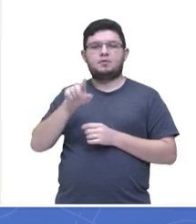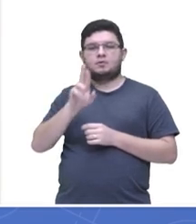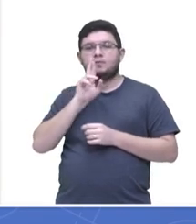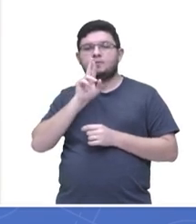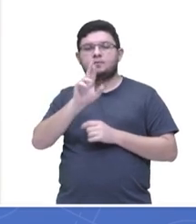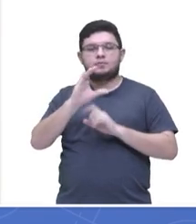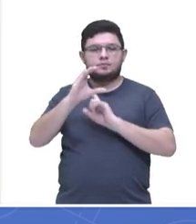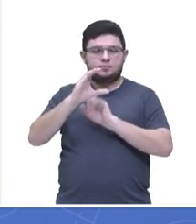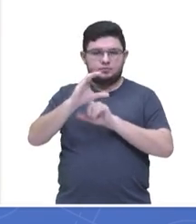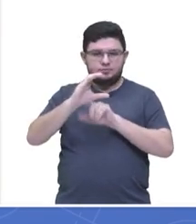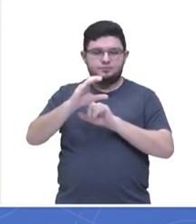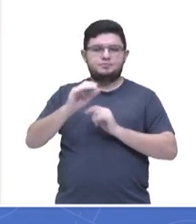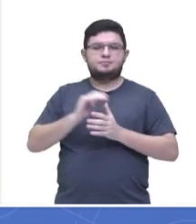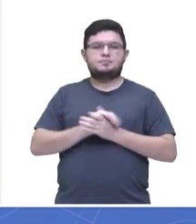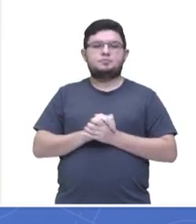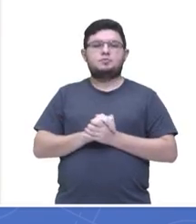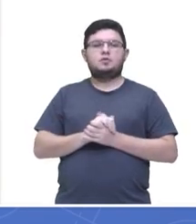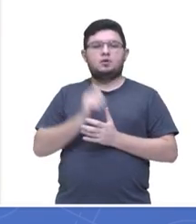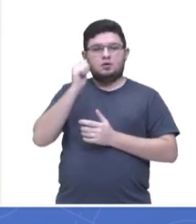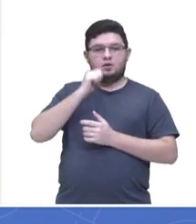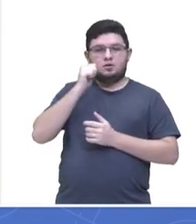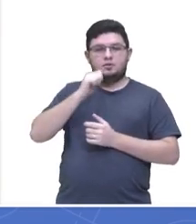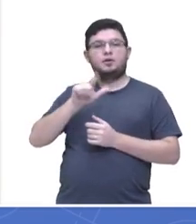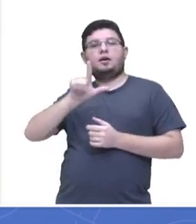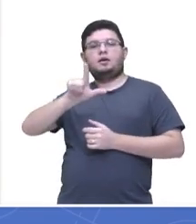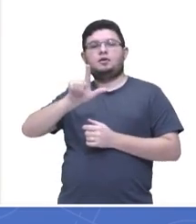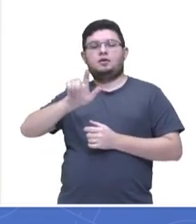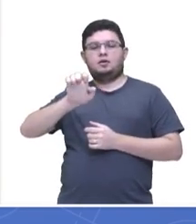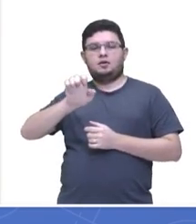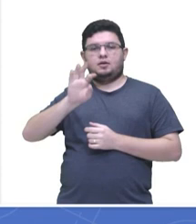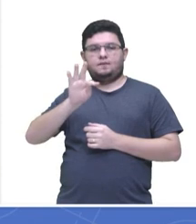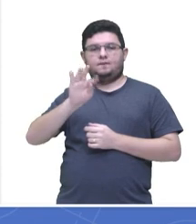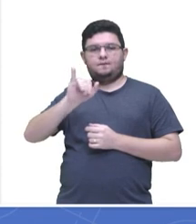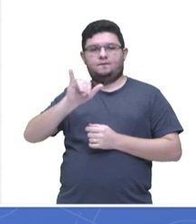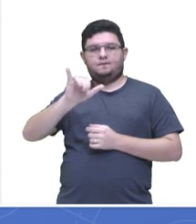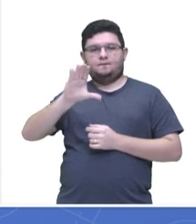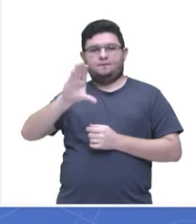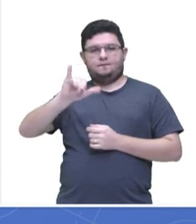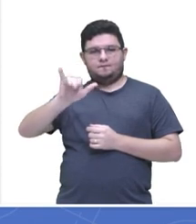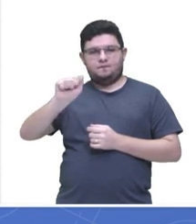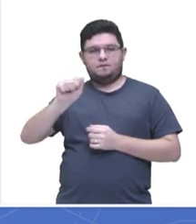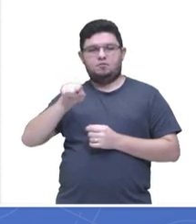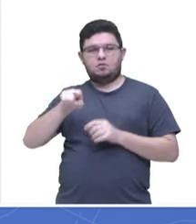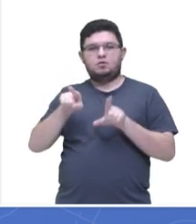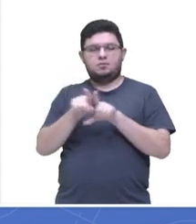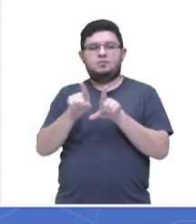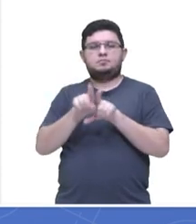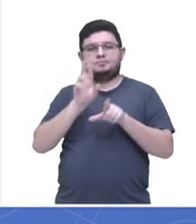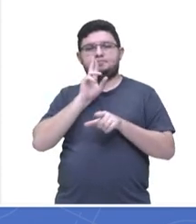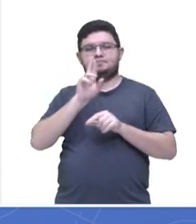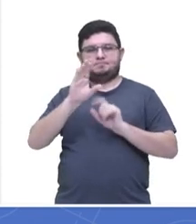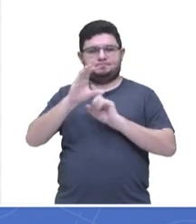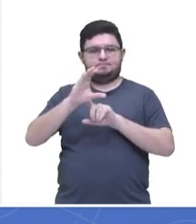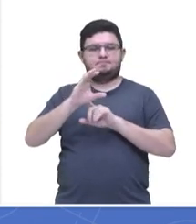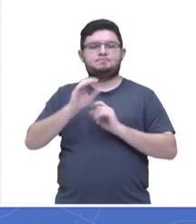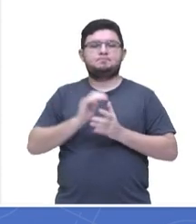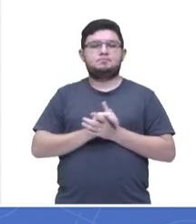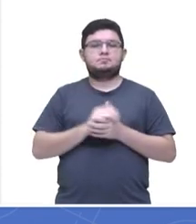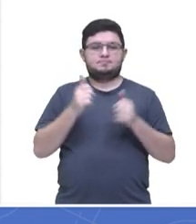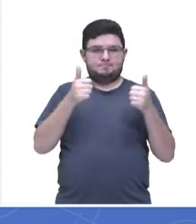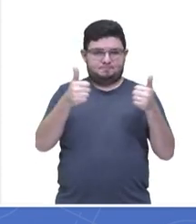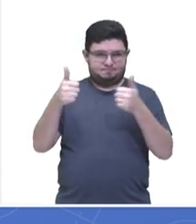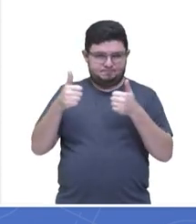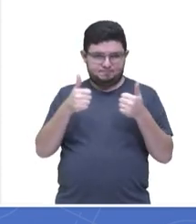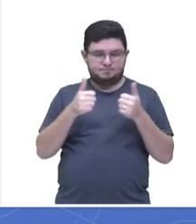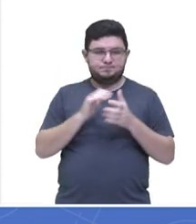letra C. A Letícia Gaspar, eu acho que é isso, né? Escola Isaac Sverno, letra C também. Beleza, pessoal. Então a